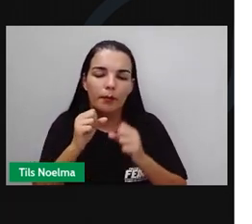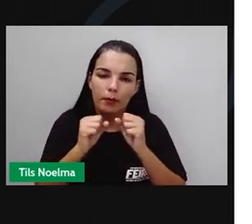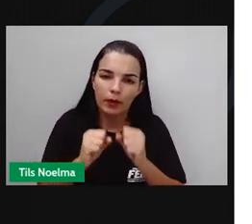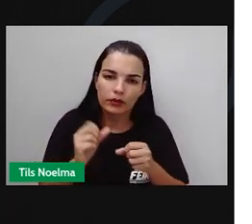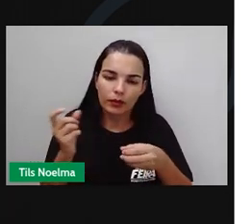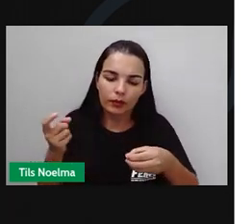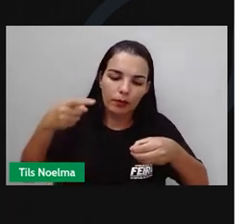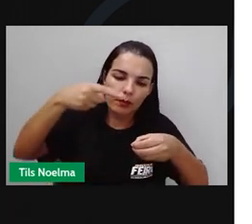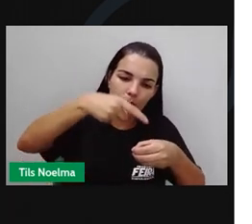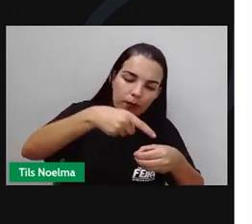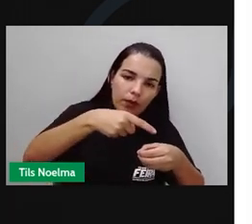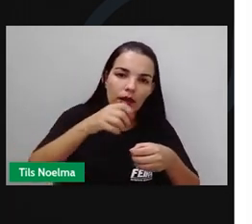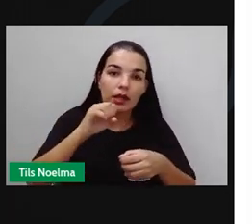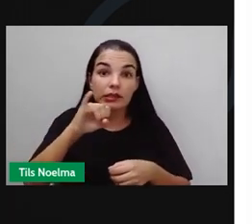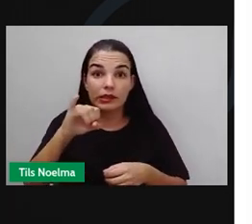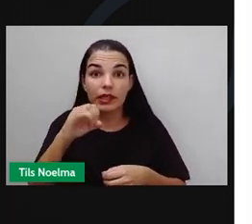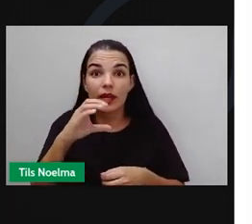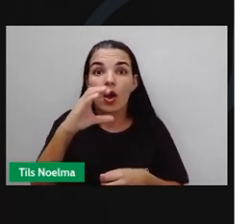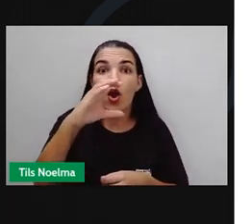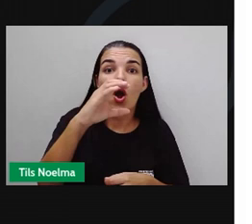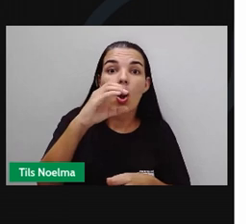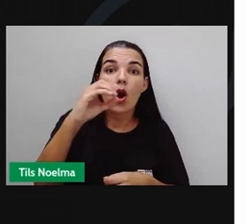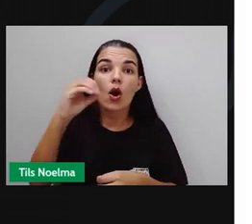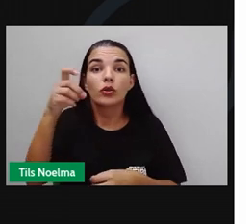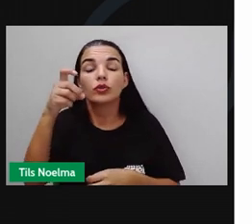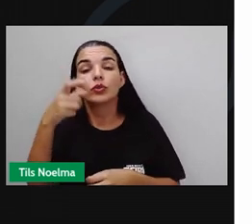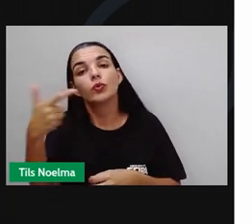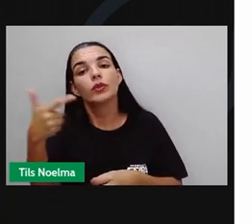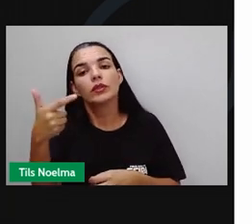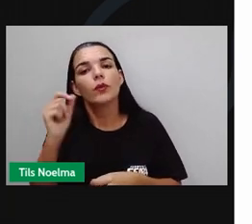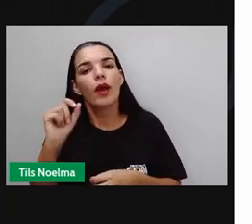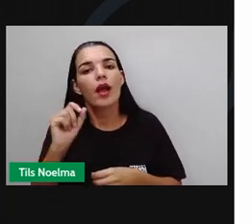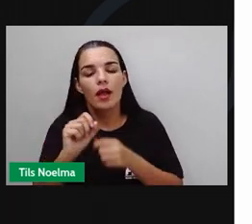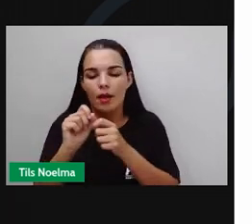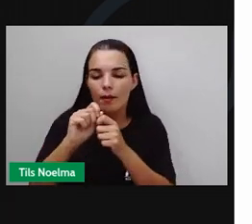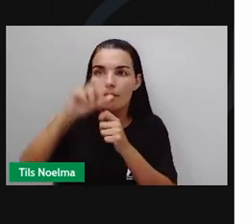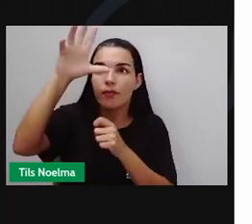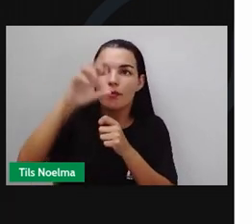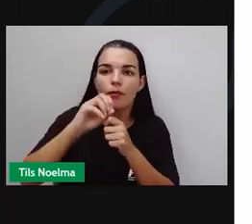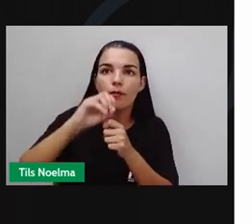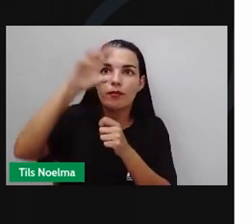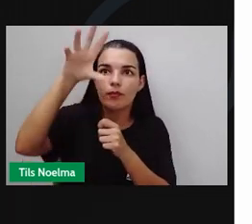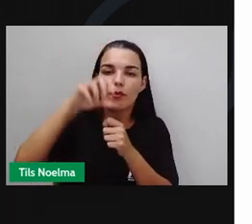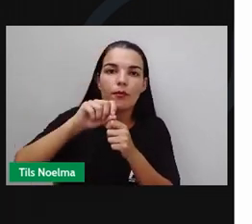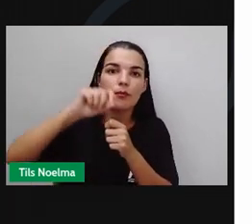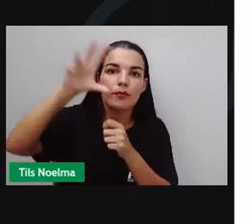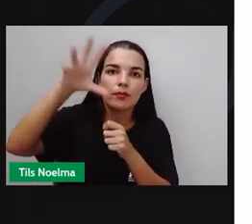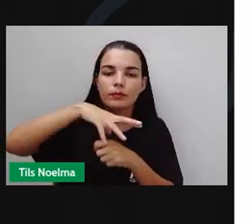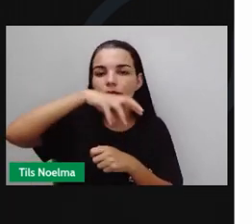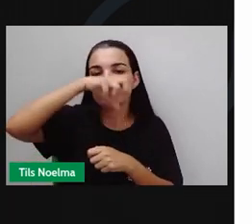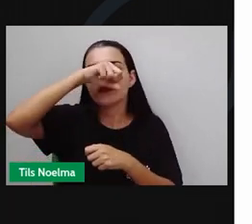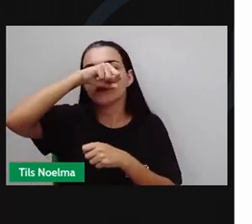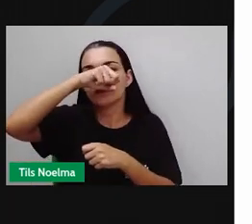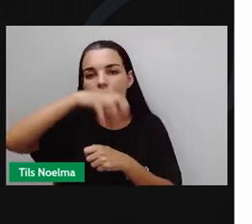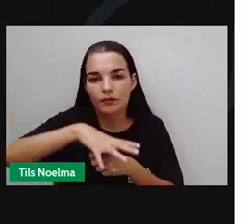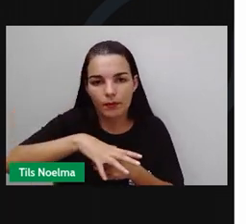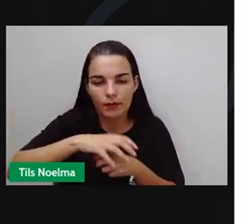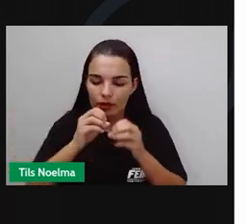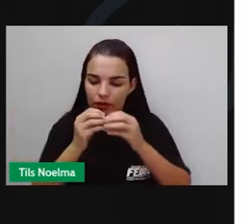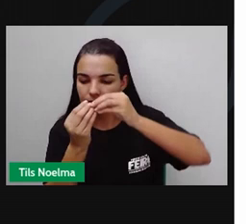açúcar. O que acontece com o gás carbônico? Ele é expelido através de um respirador. Em bebidas alcoólicas